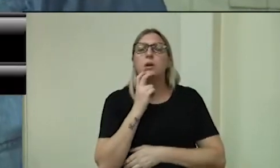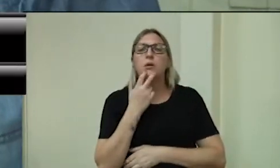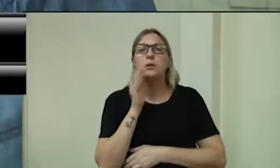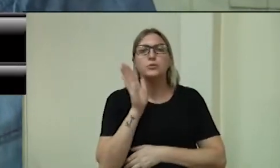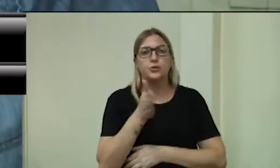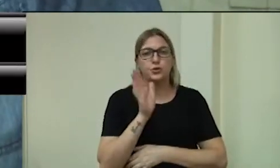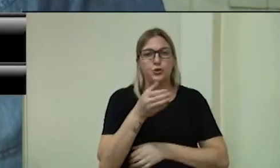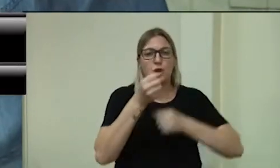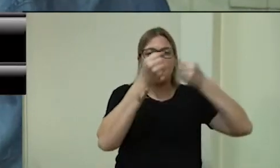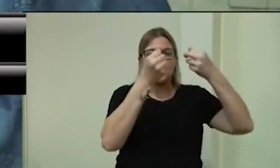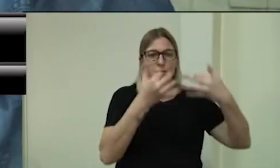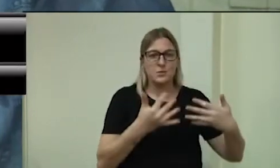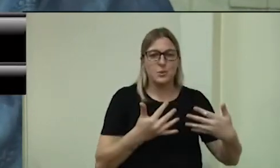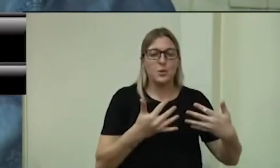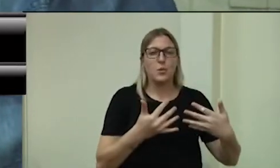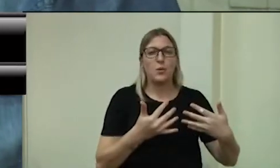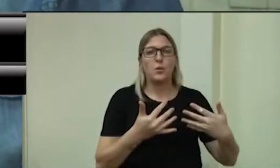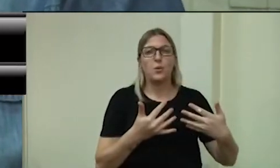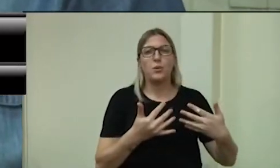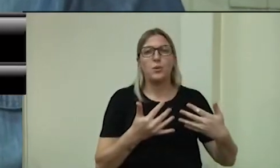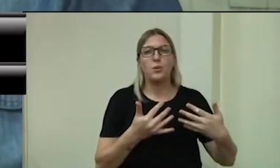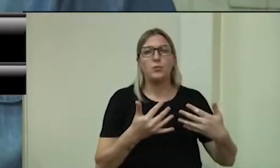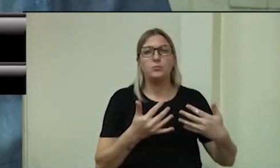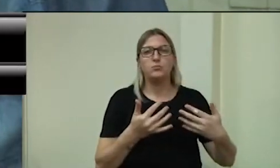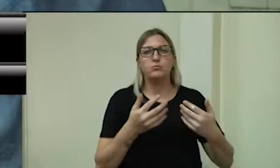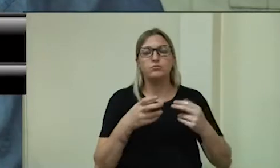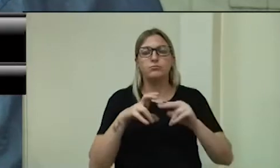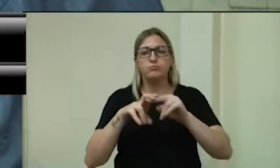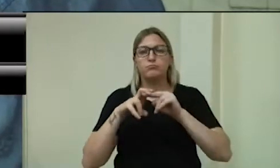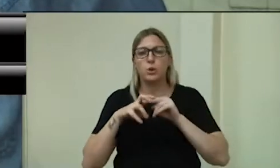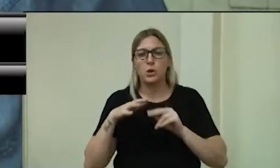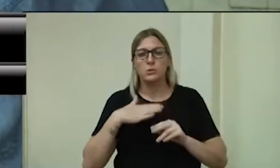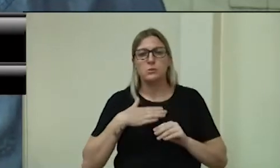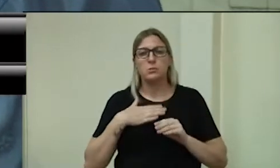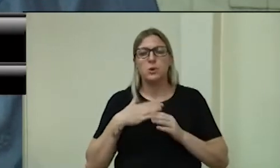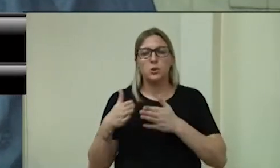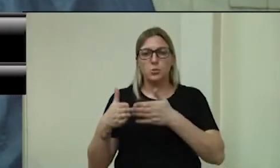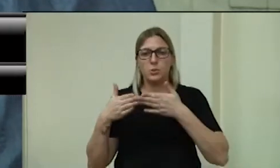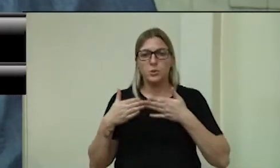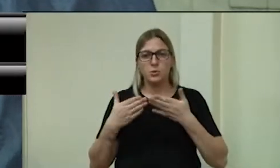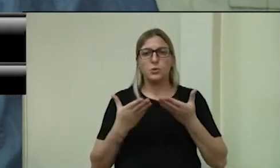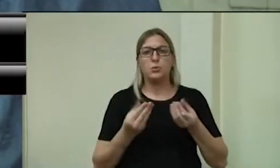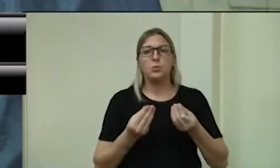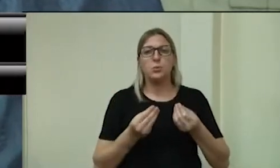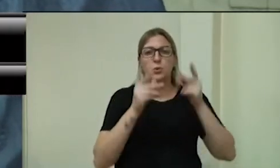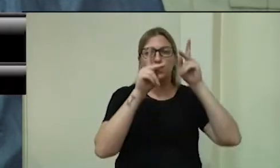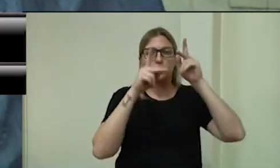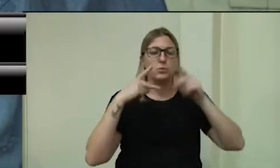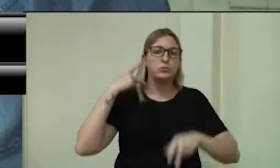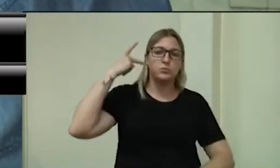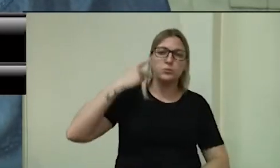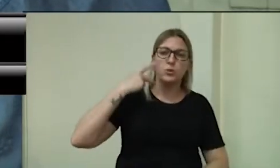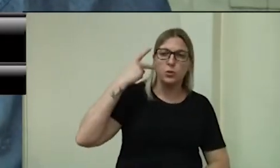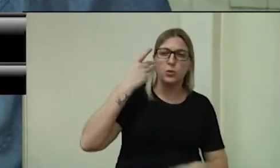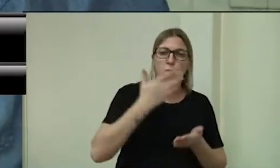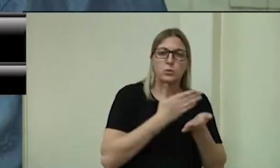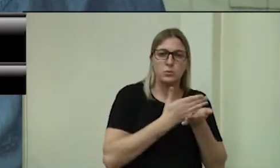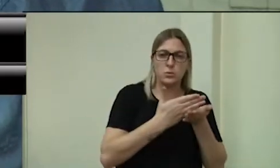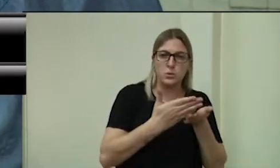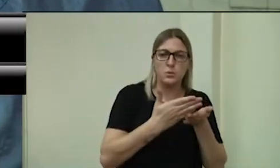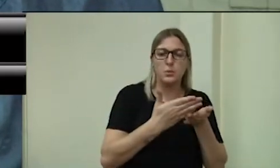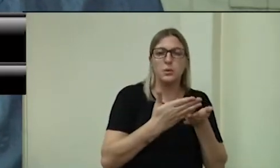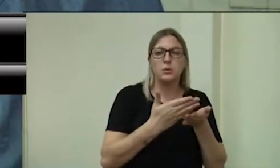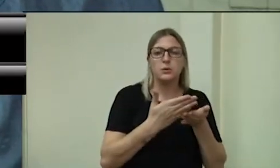esclareceu boa parte do interesse no meu pedido, muitos vereadores, desde o início dessa